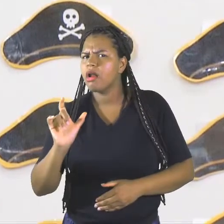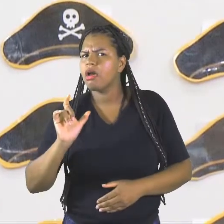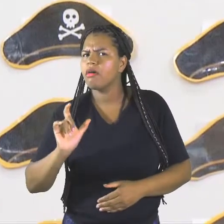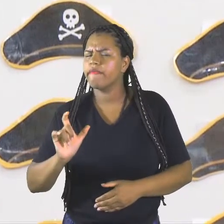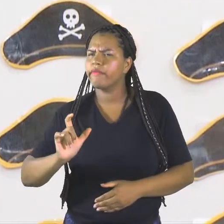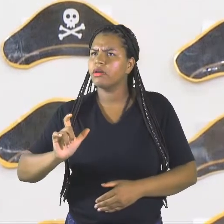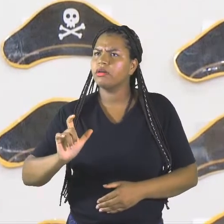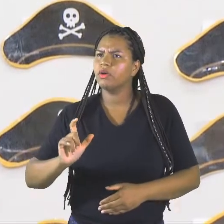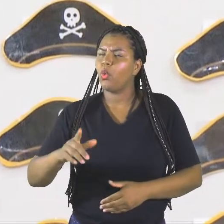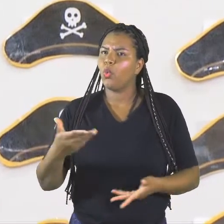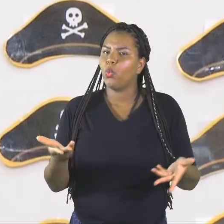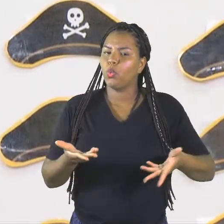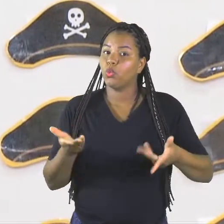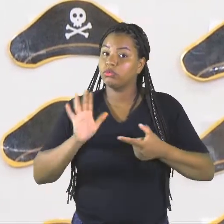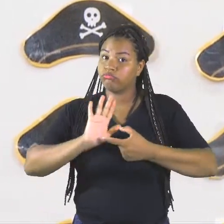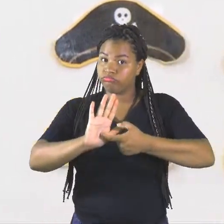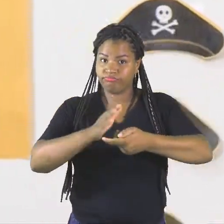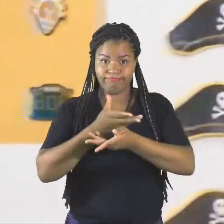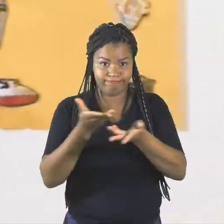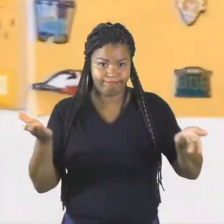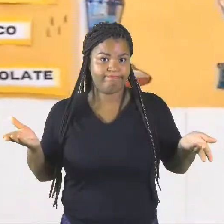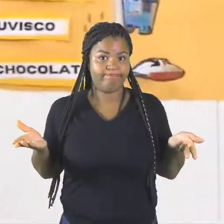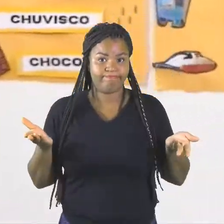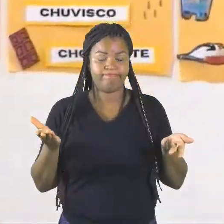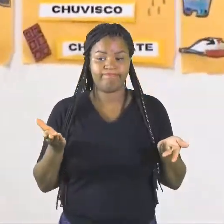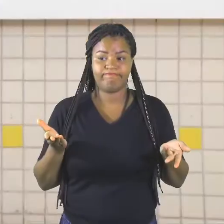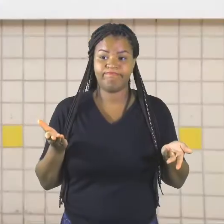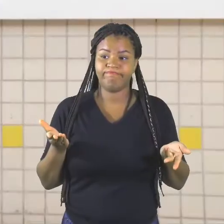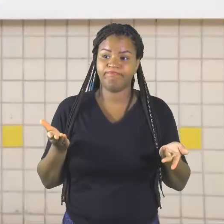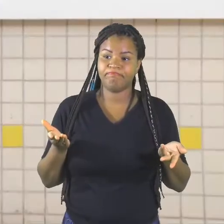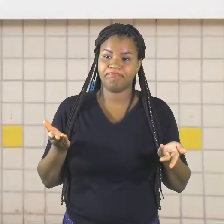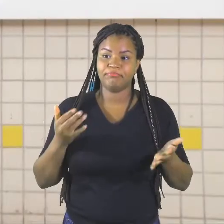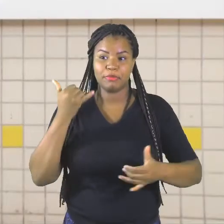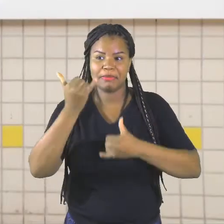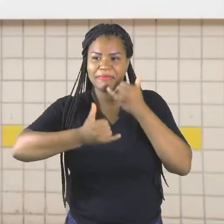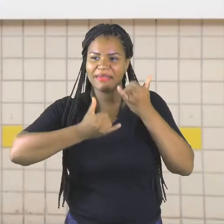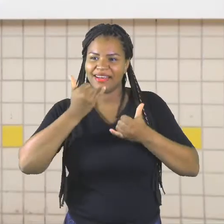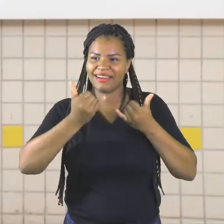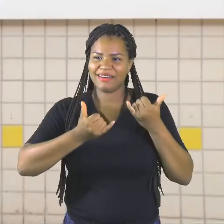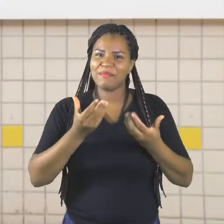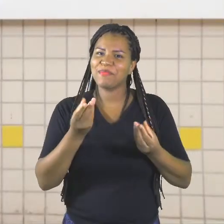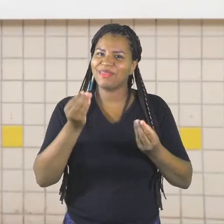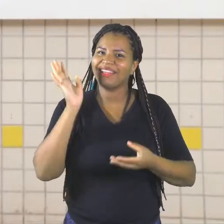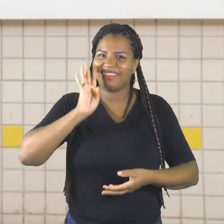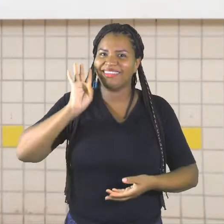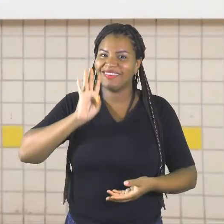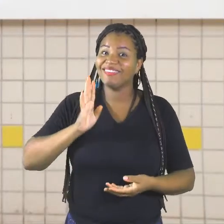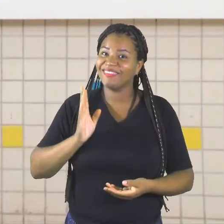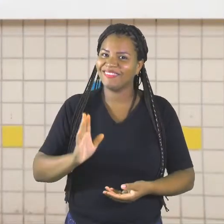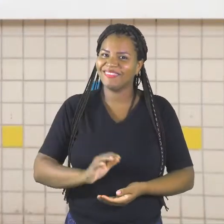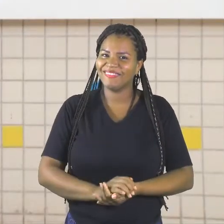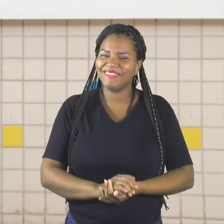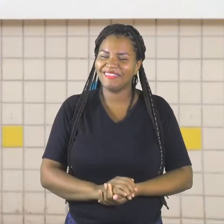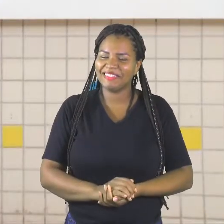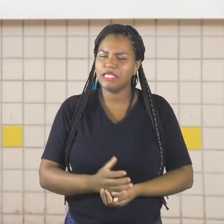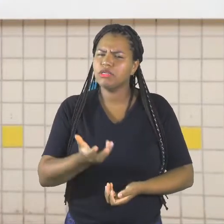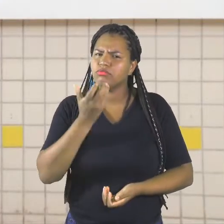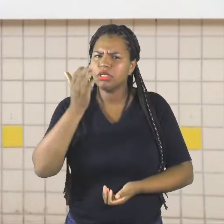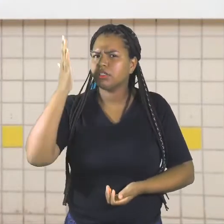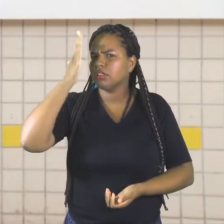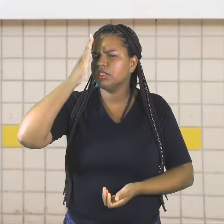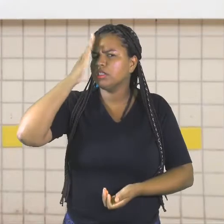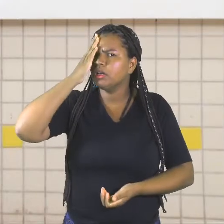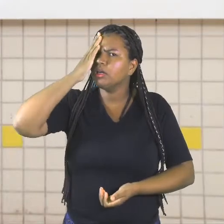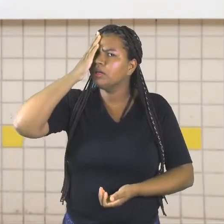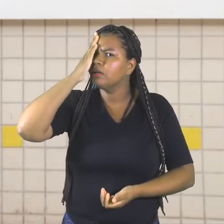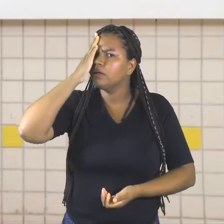hoje eu trouxe pra vocês uma brincadeira bem legal. E eu quero saber pra